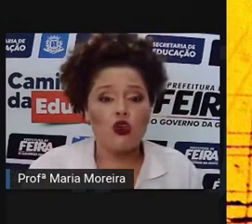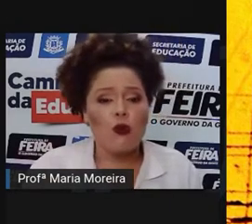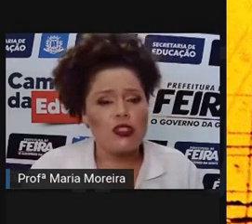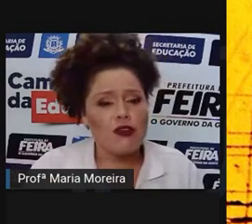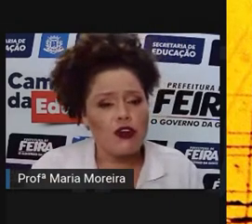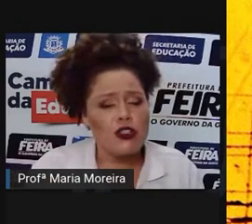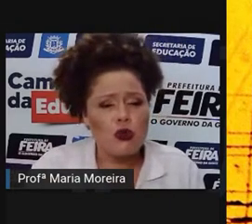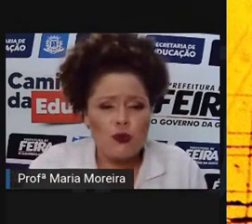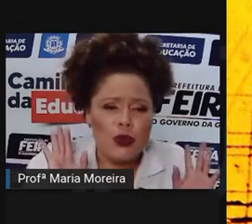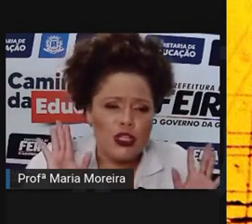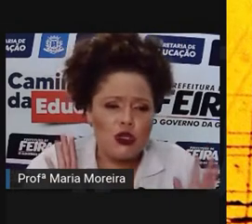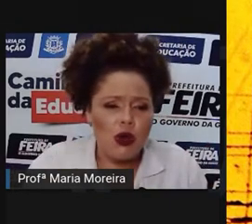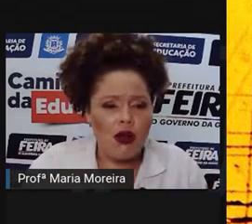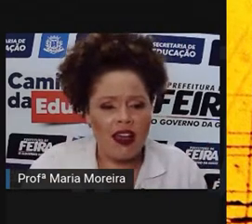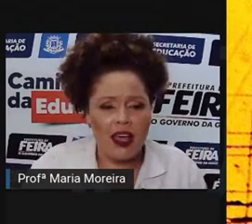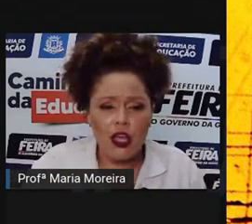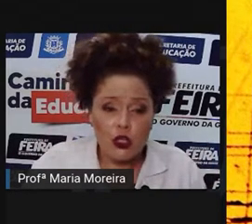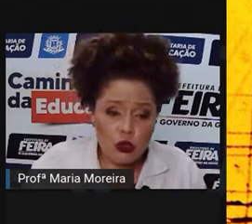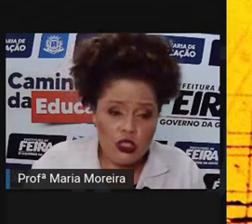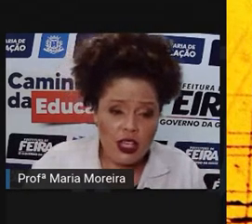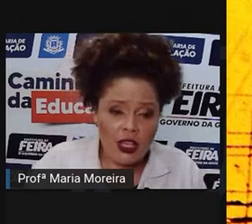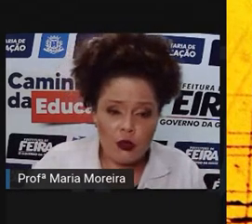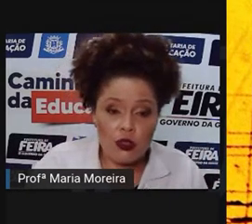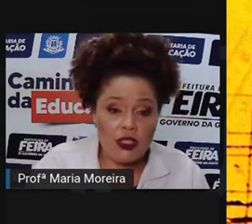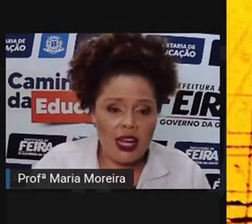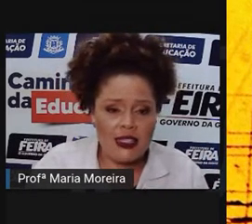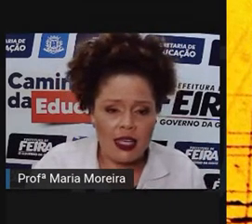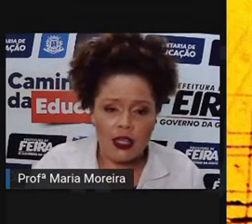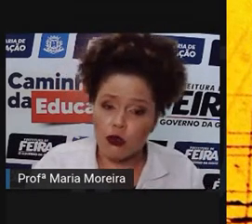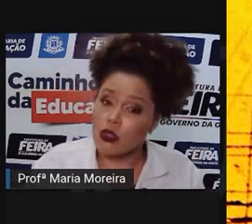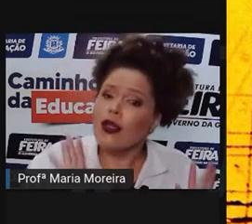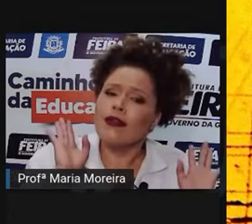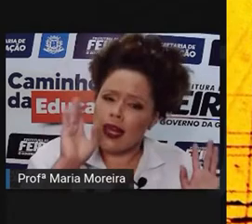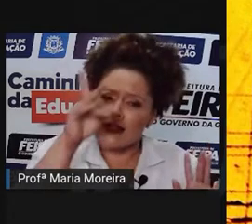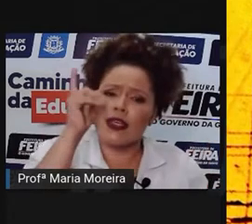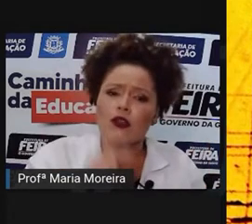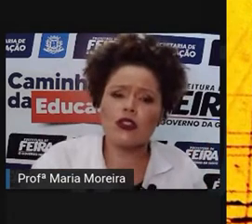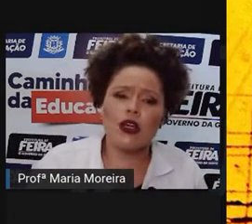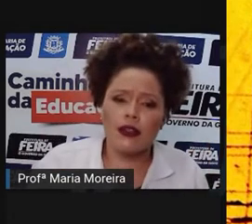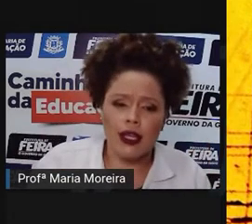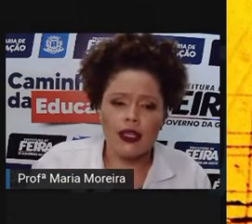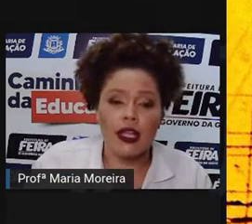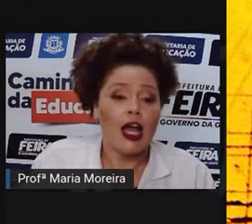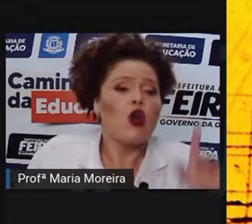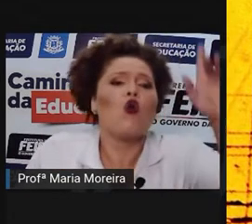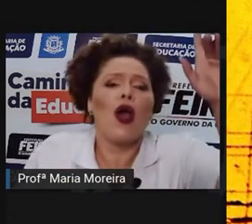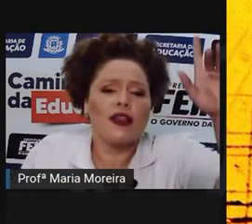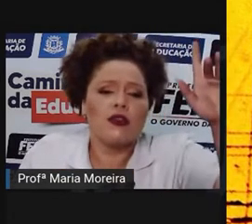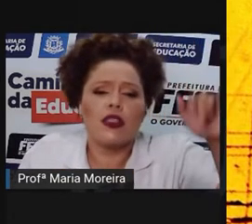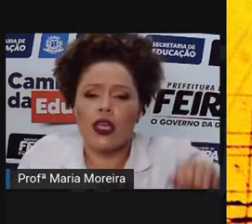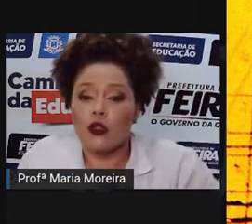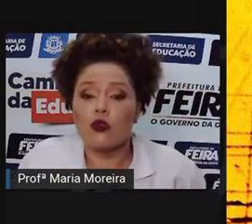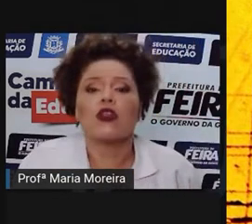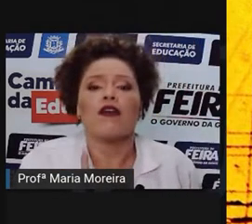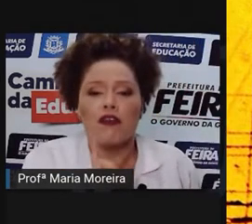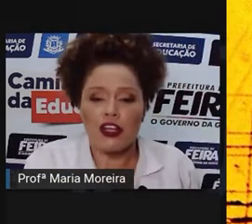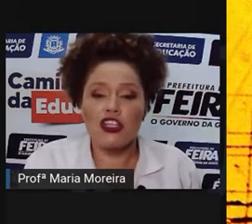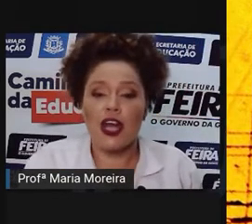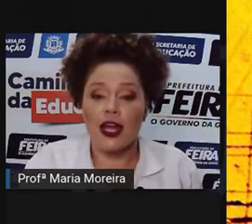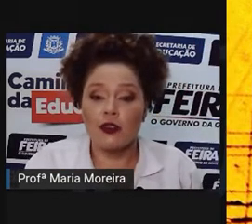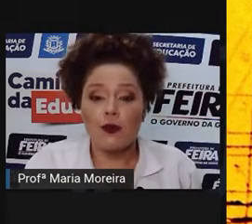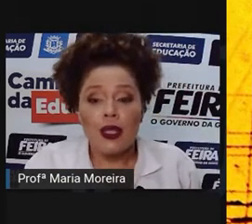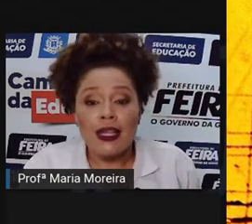vendido como se fosse um bicho qualquer. duzentos, trezentos, trezentos e oitenta, quatrocentos,